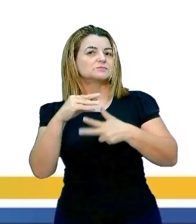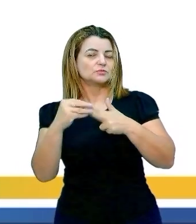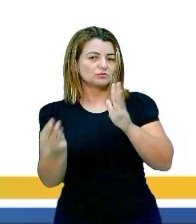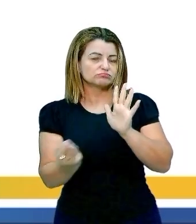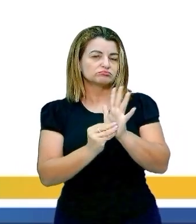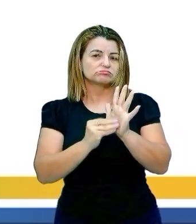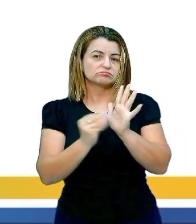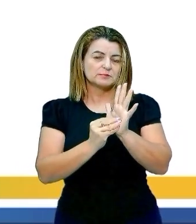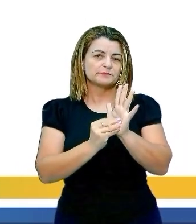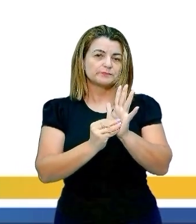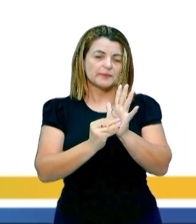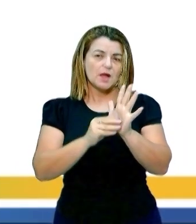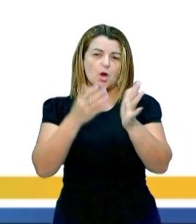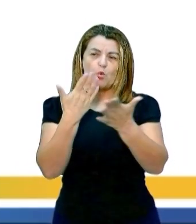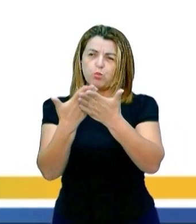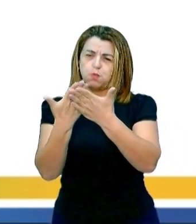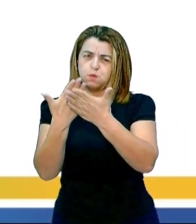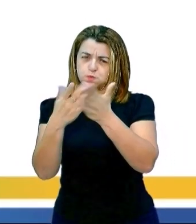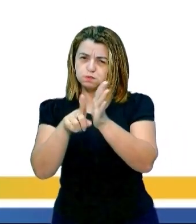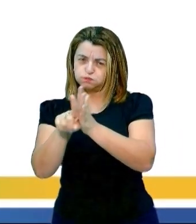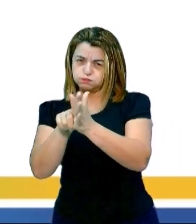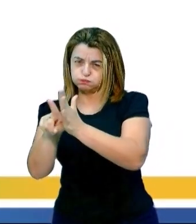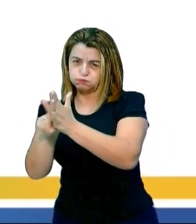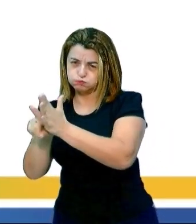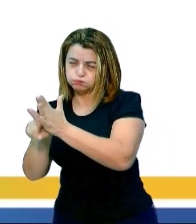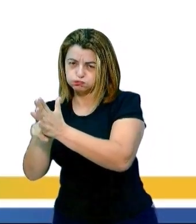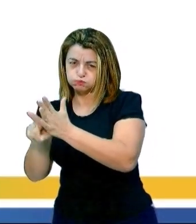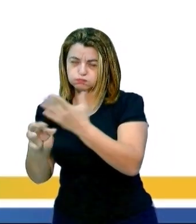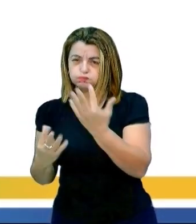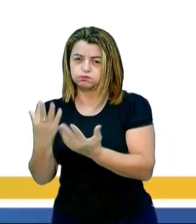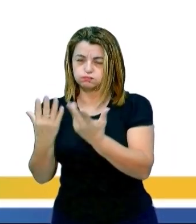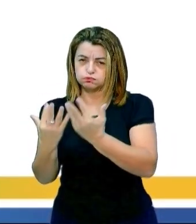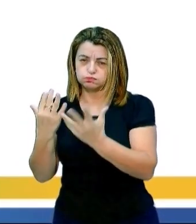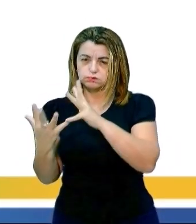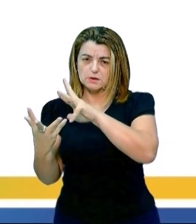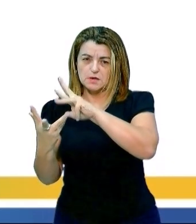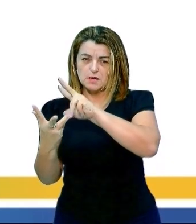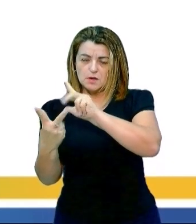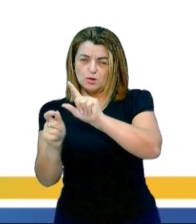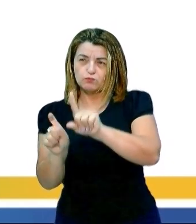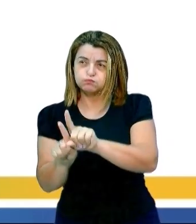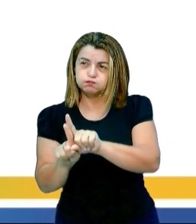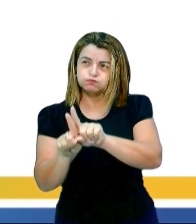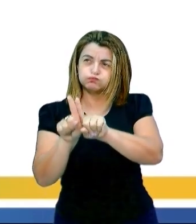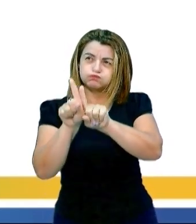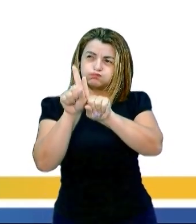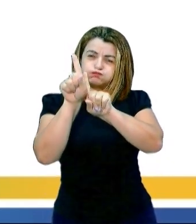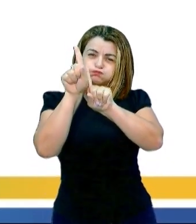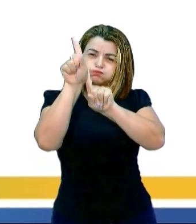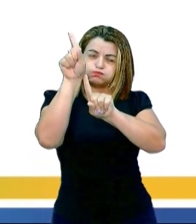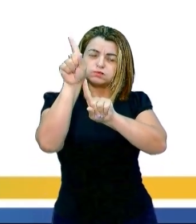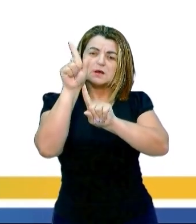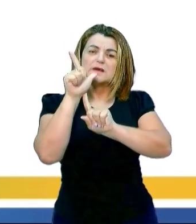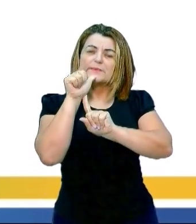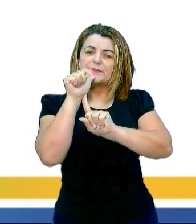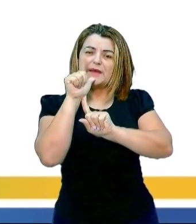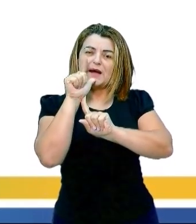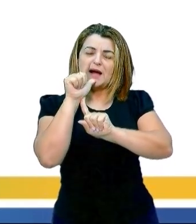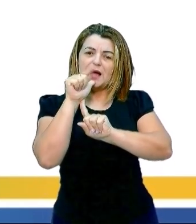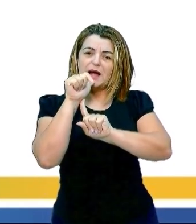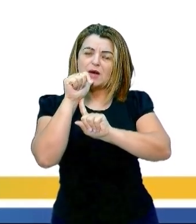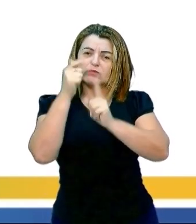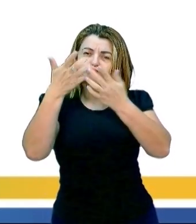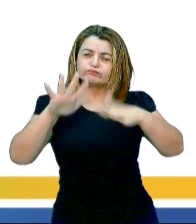Os cientistas dizem que o aquecimento global, através da subida da temperatura da água do mar, vai